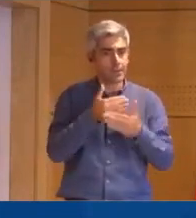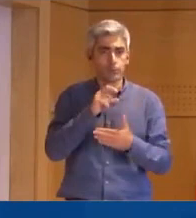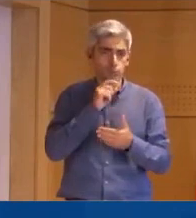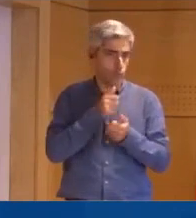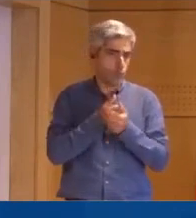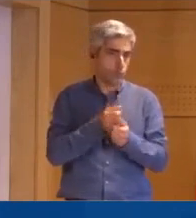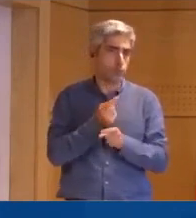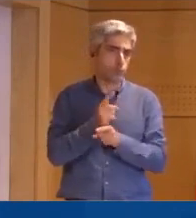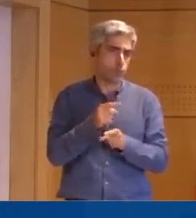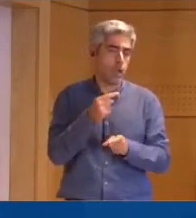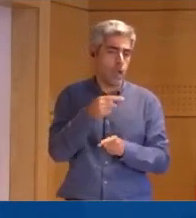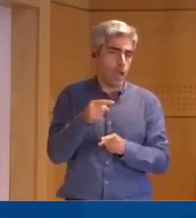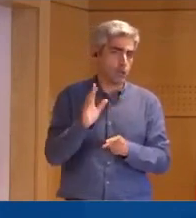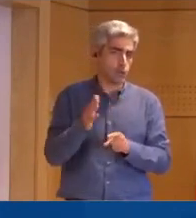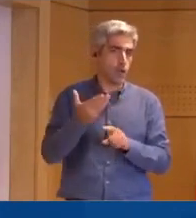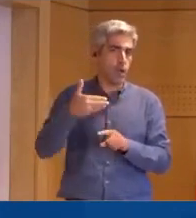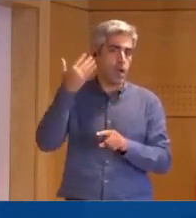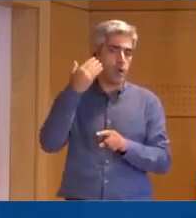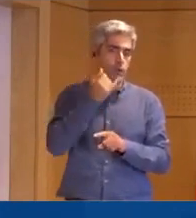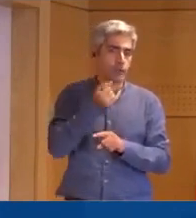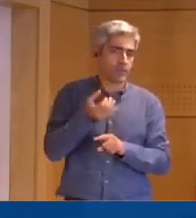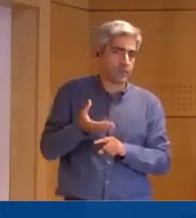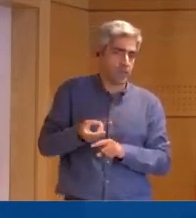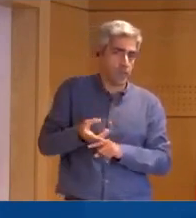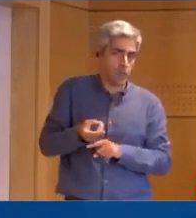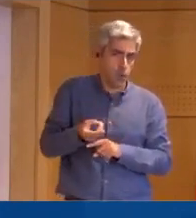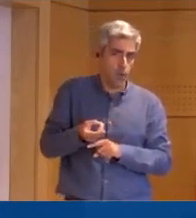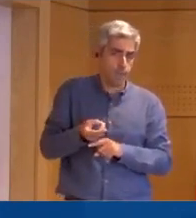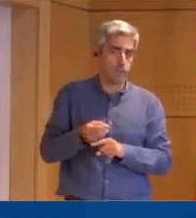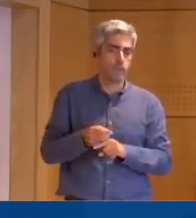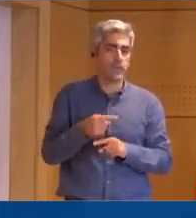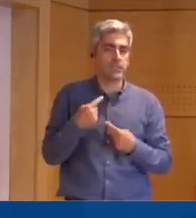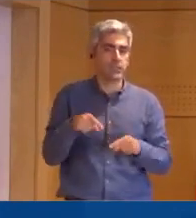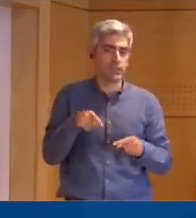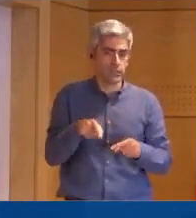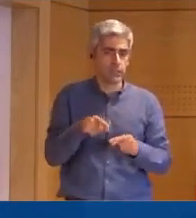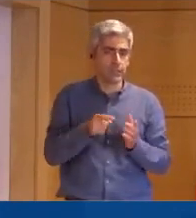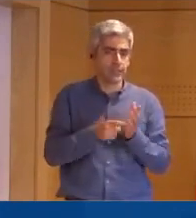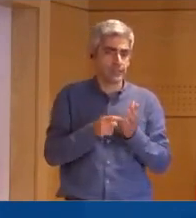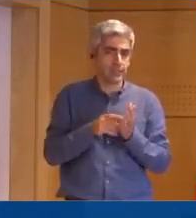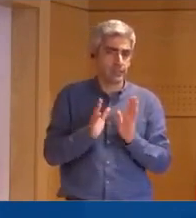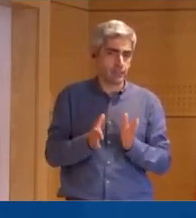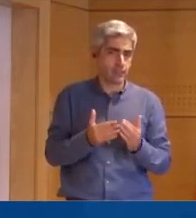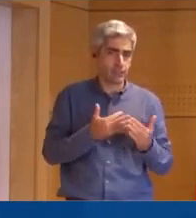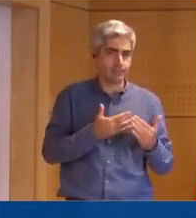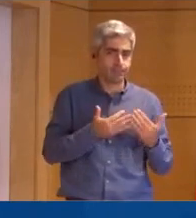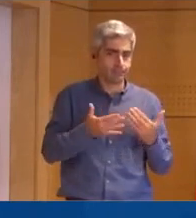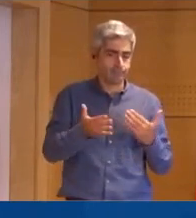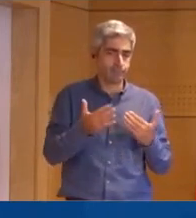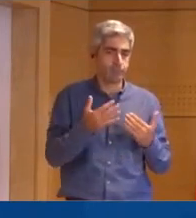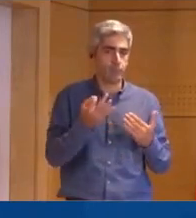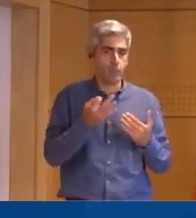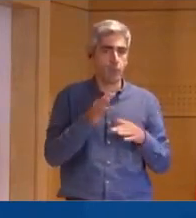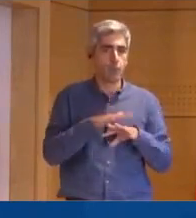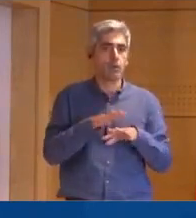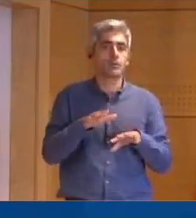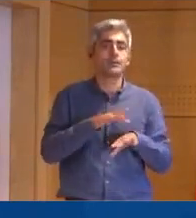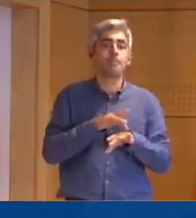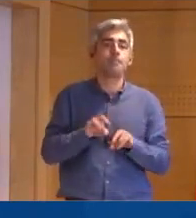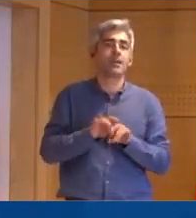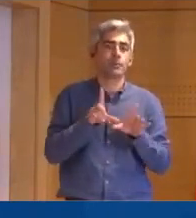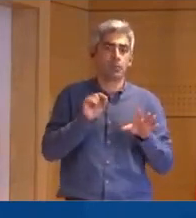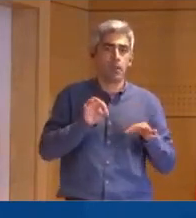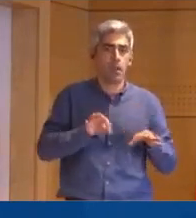porque já desde 2019 que existe esta necessidade e tem sido até fruto da pandemia